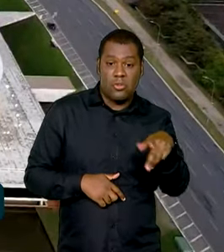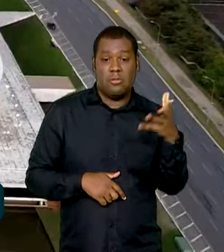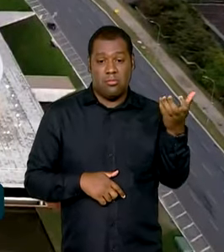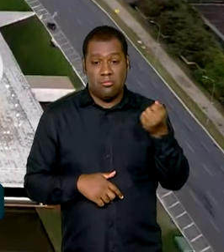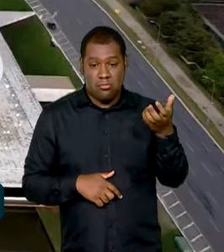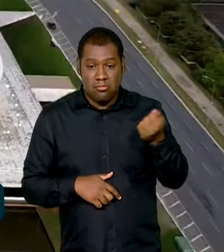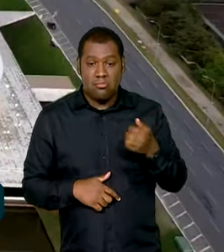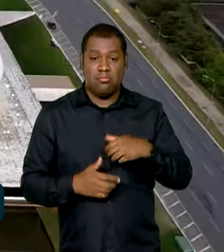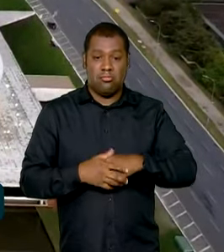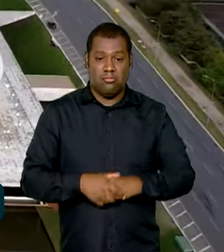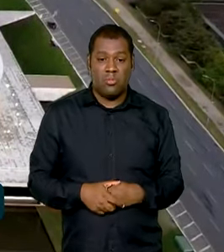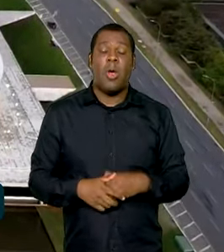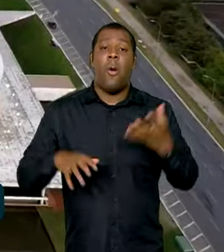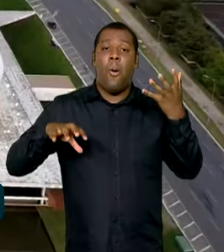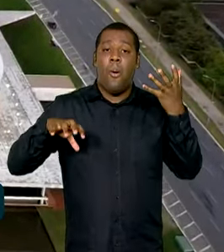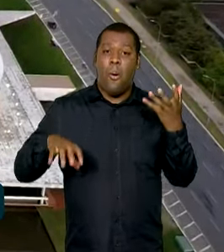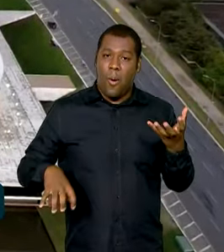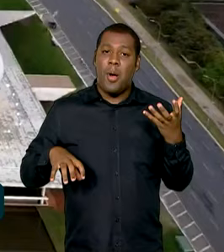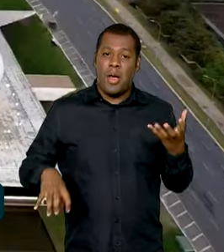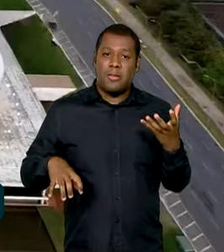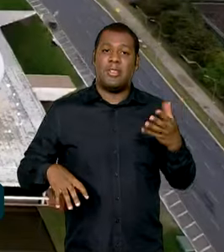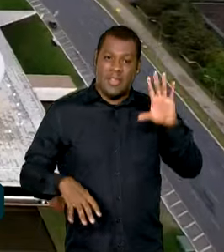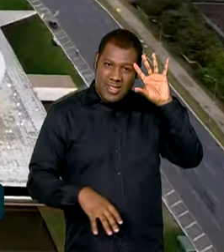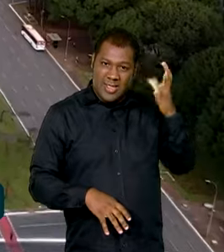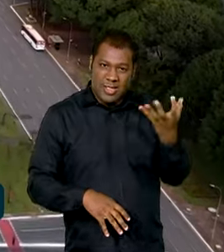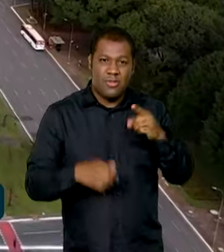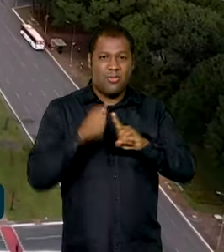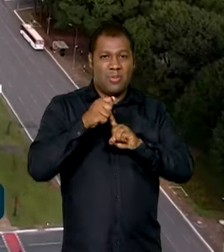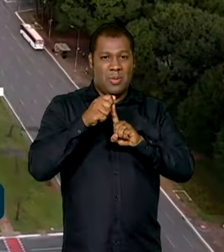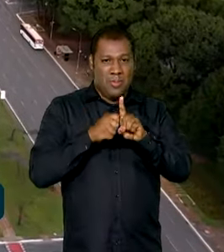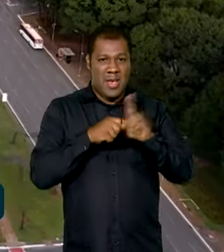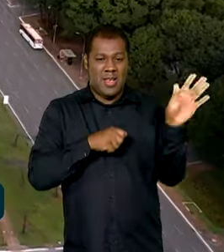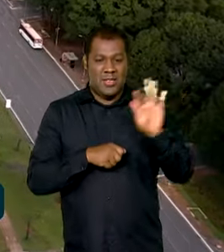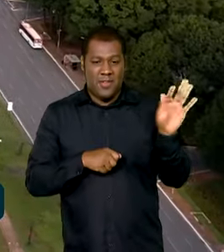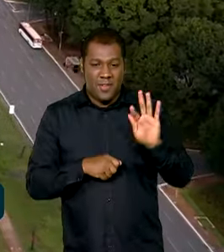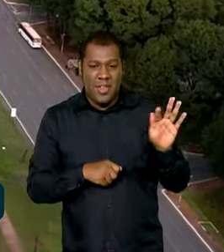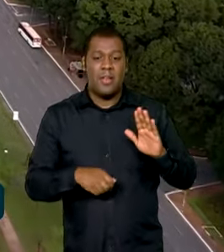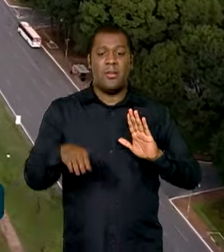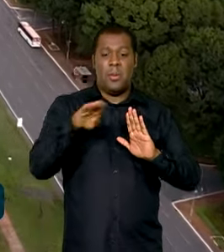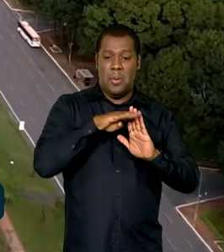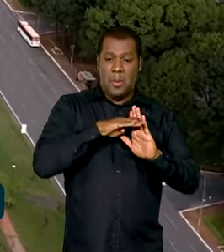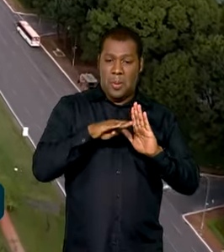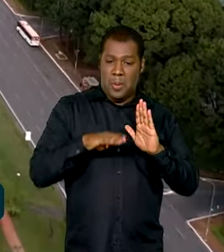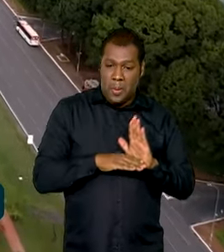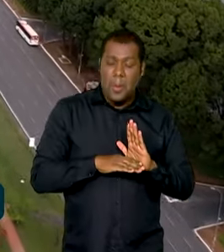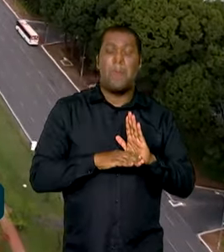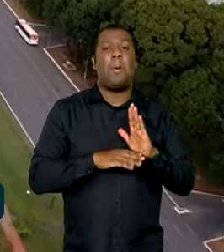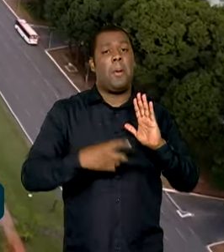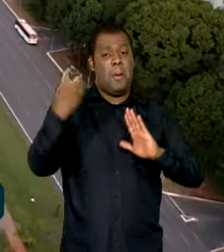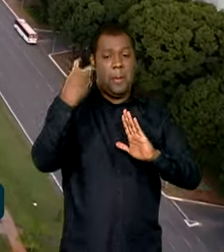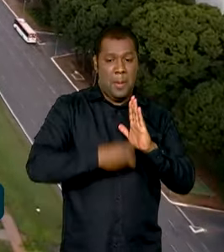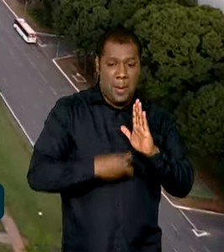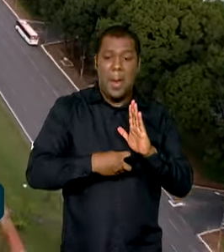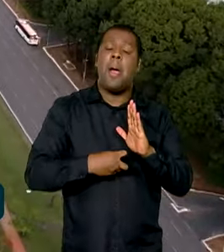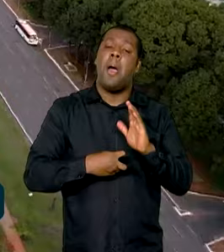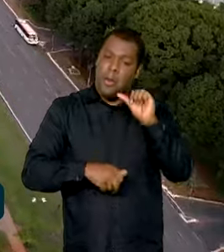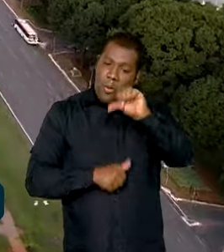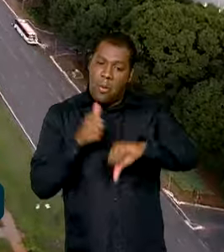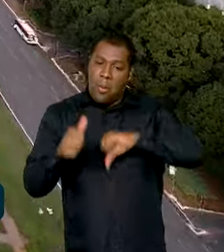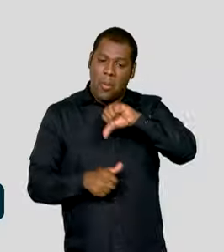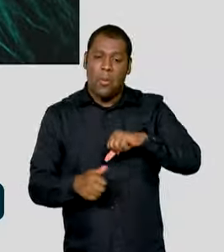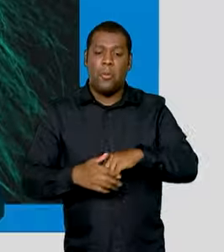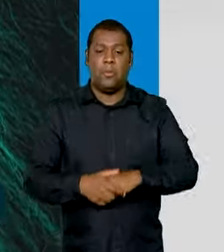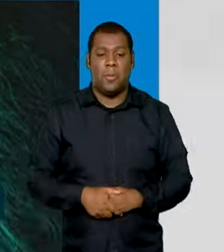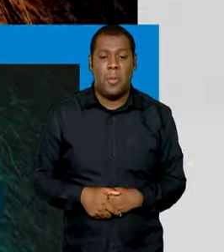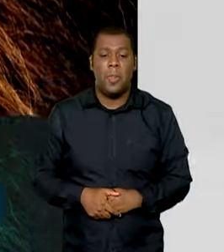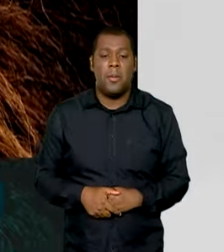Congresso e altera a partir de fevereiro os valores da tabela progressiva mensal do imposto sobre a renda da pessoa física.